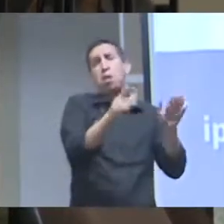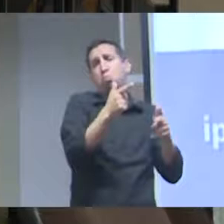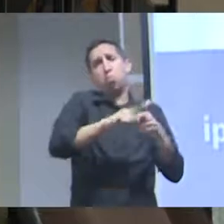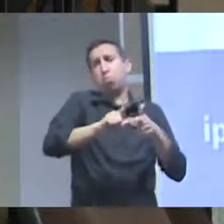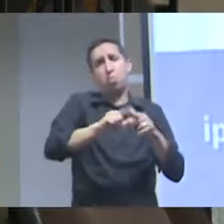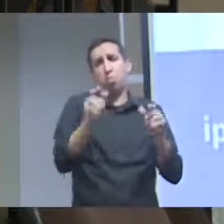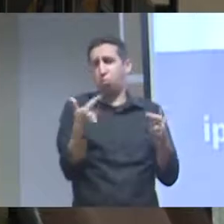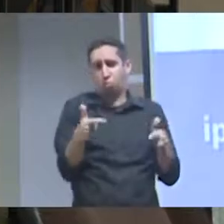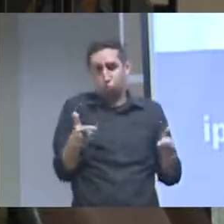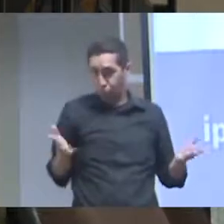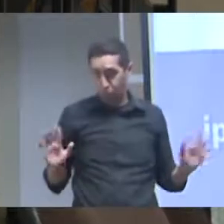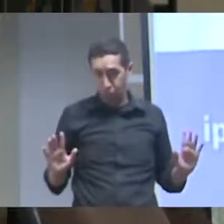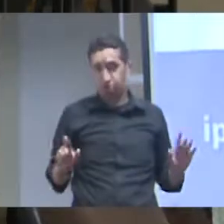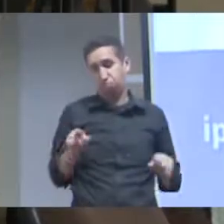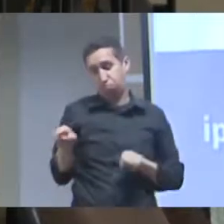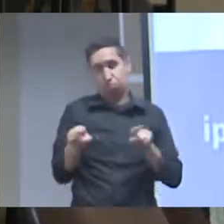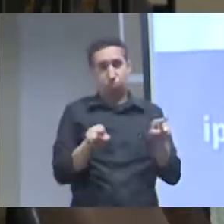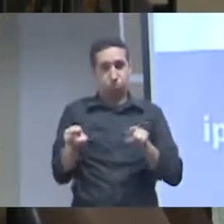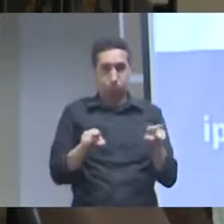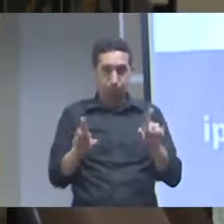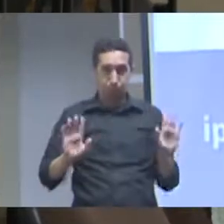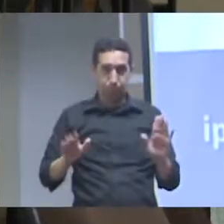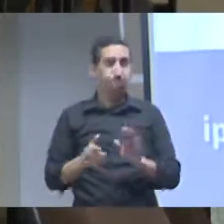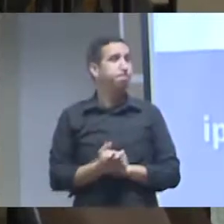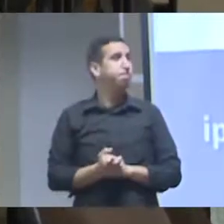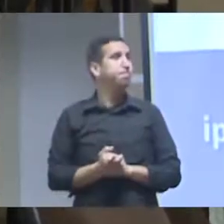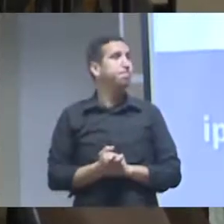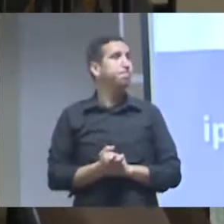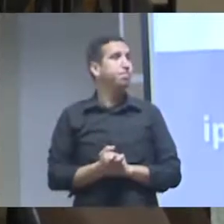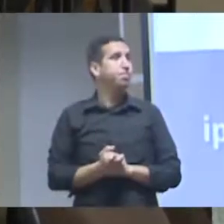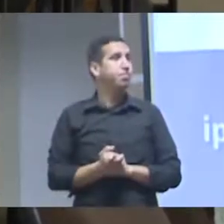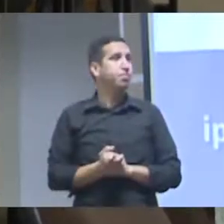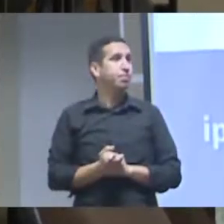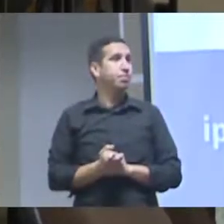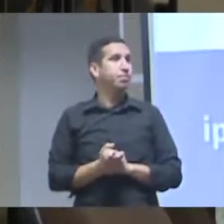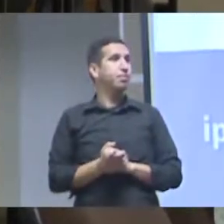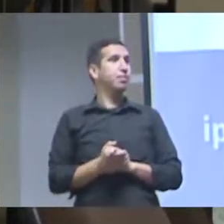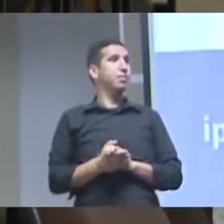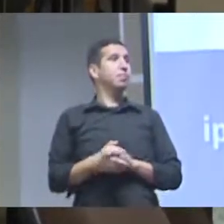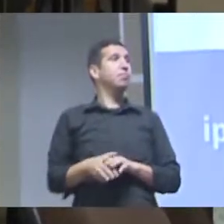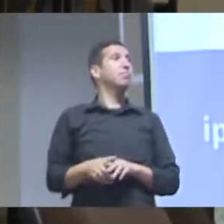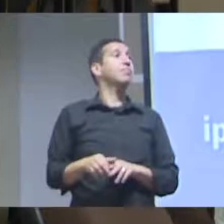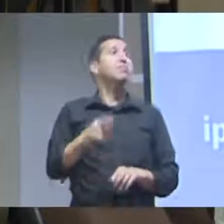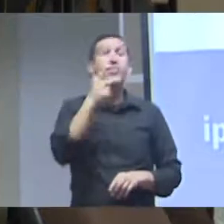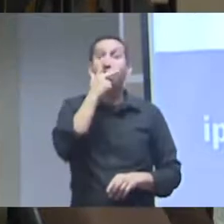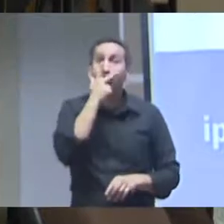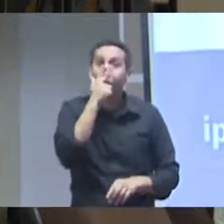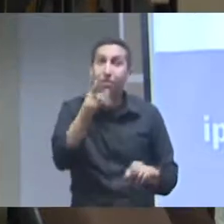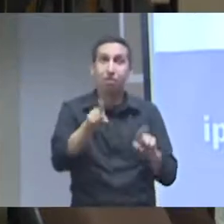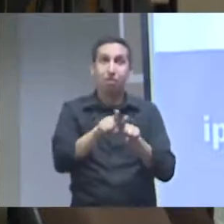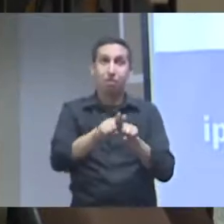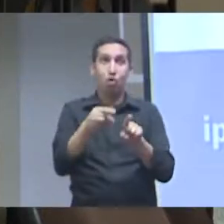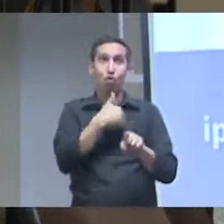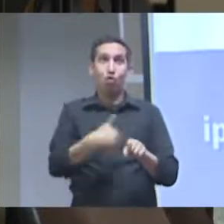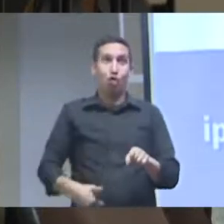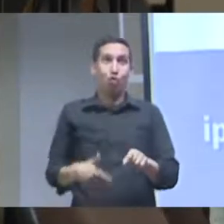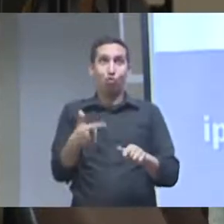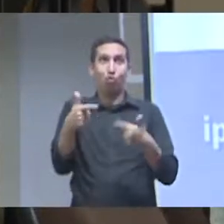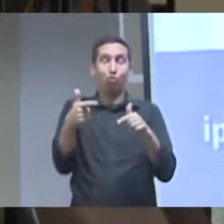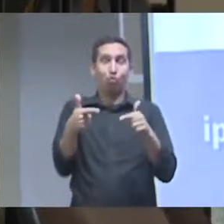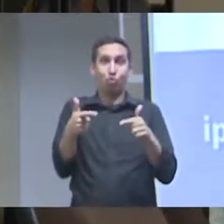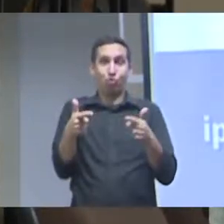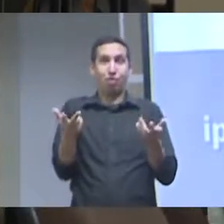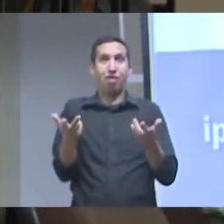população e se ela ganhar dinheiro com isso não teria problema nenhum desde que esteja aberto para todos fazerem isso e ter inclusive vários concorrentes